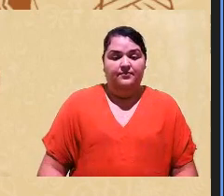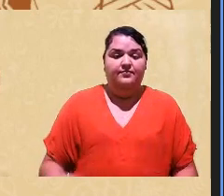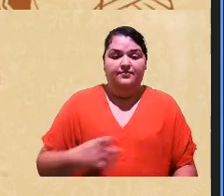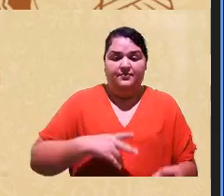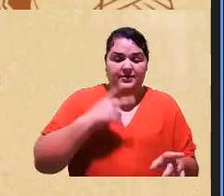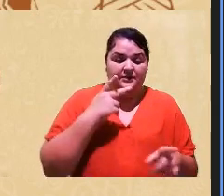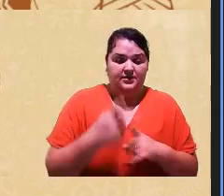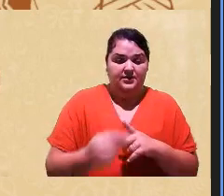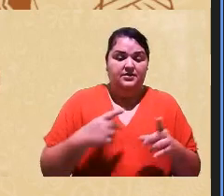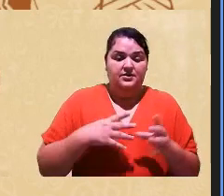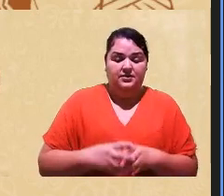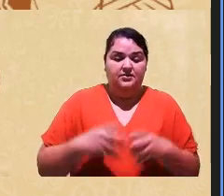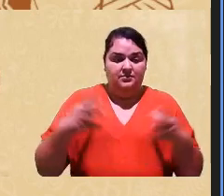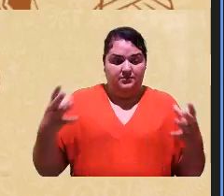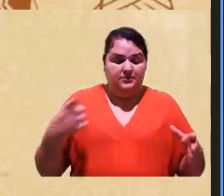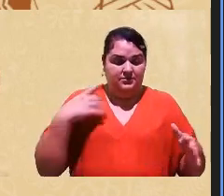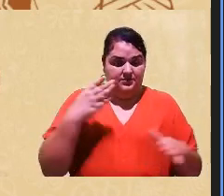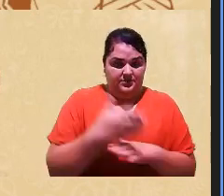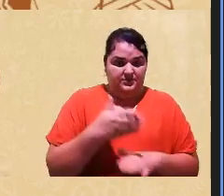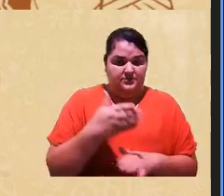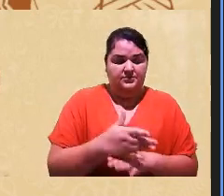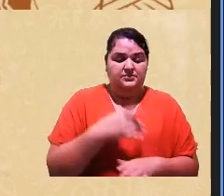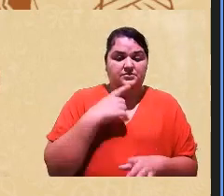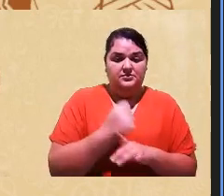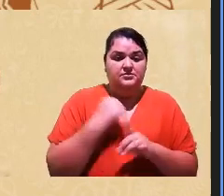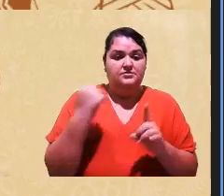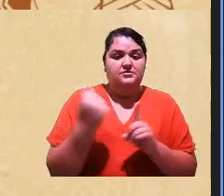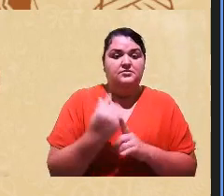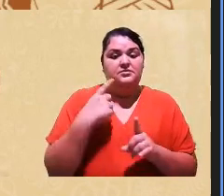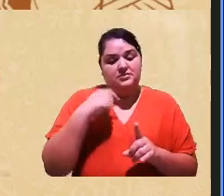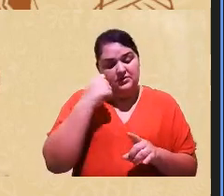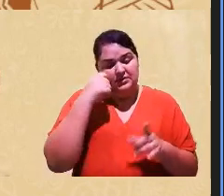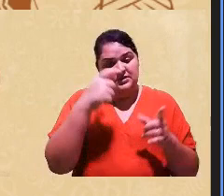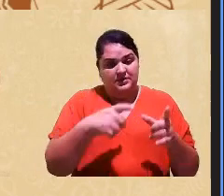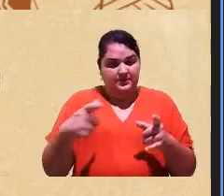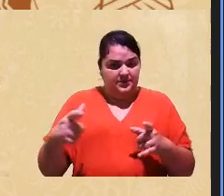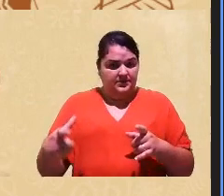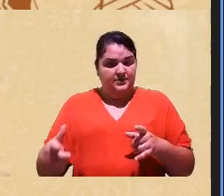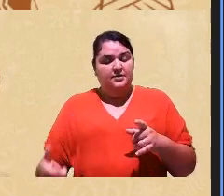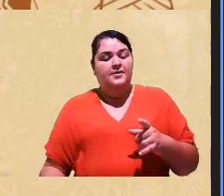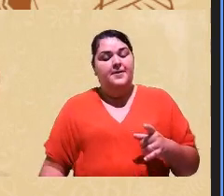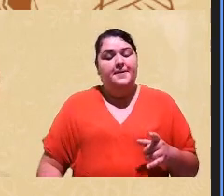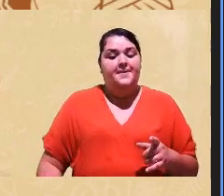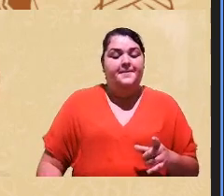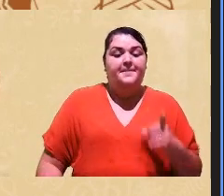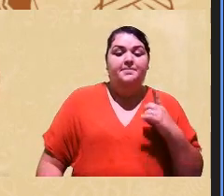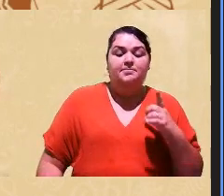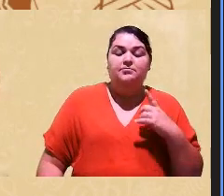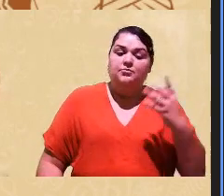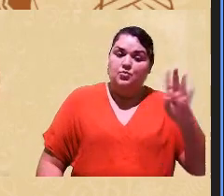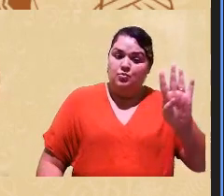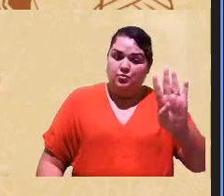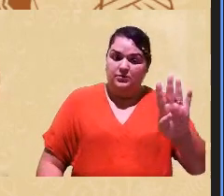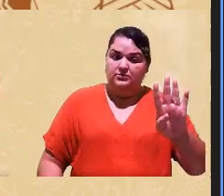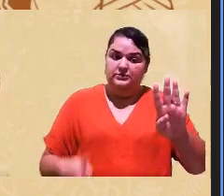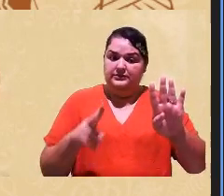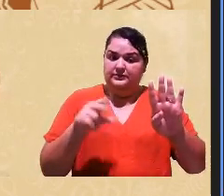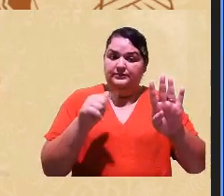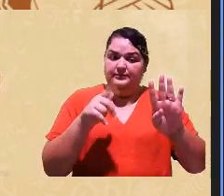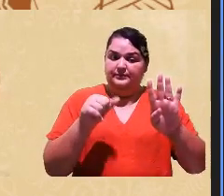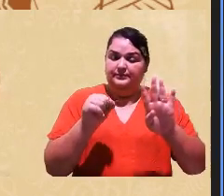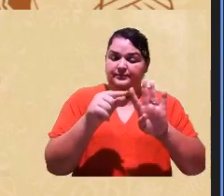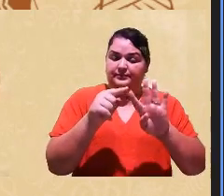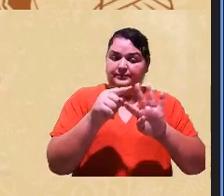aumento da participação da população negra naquele espaço se você tem lá quatro vagas de sociologia e quebra